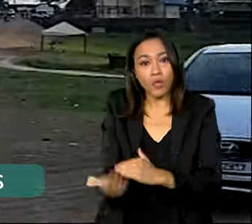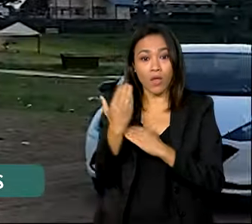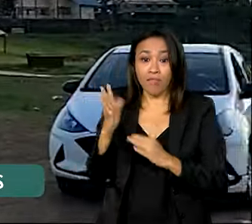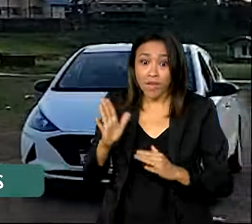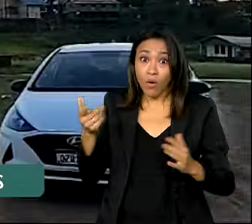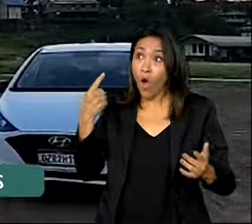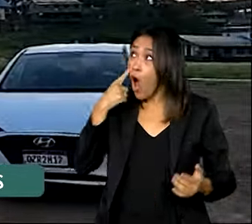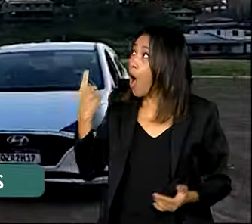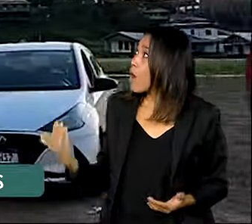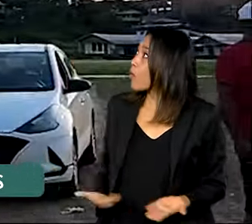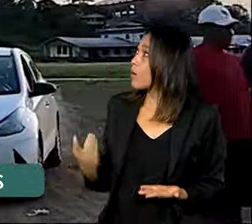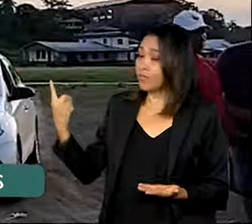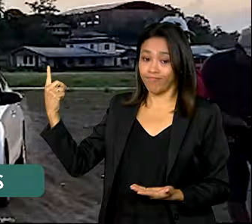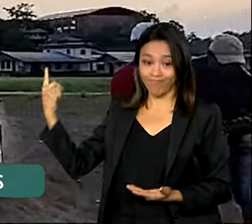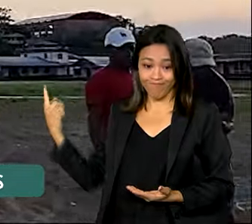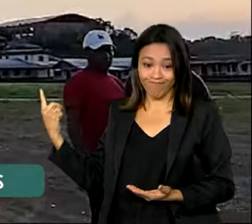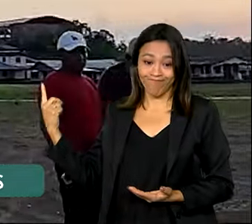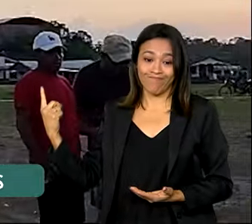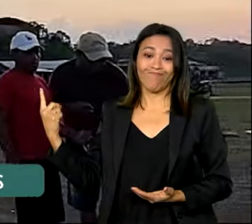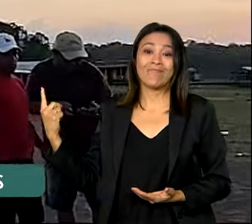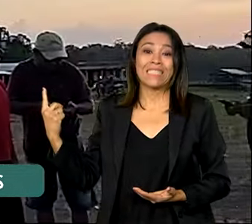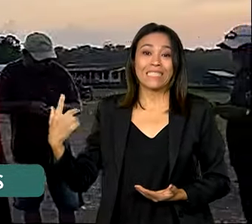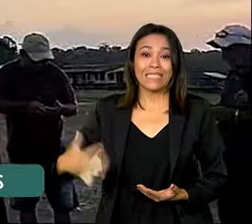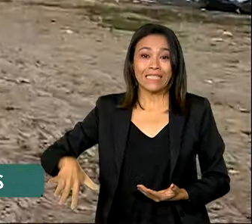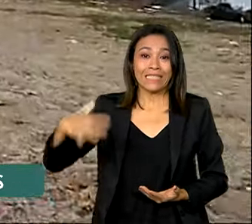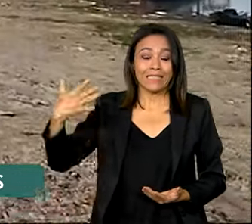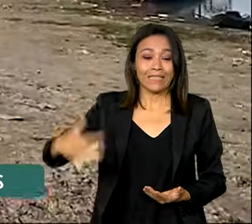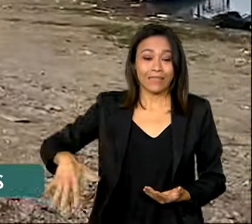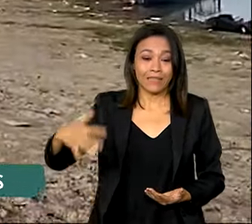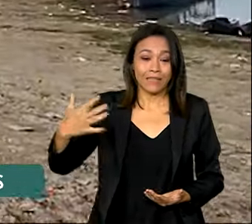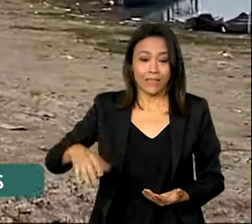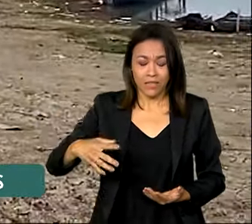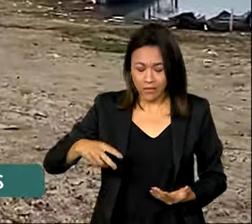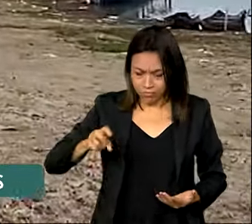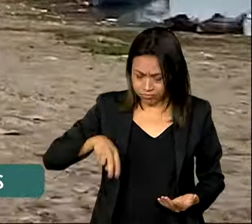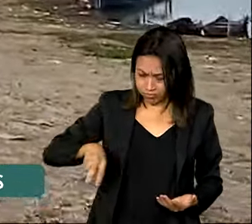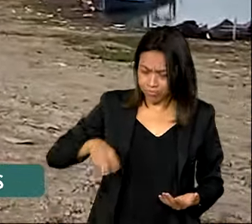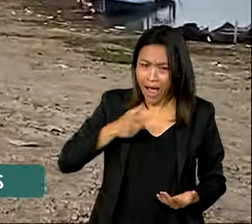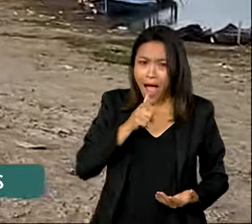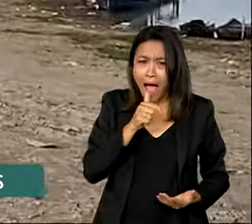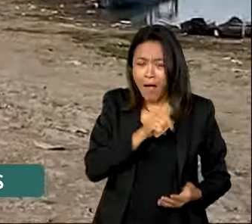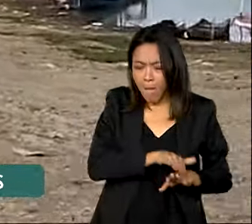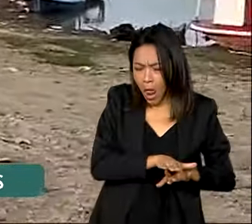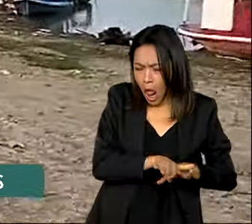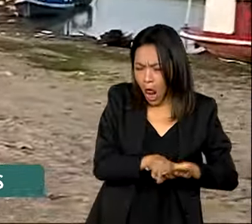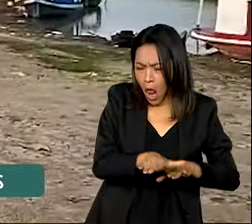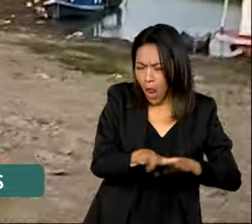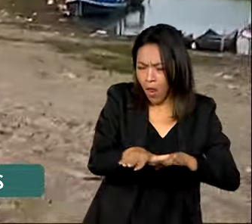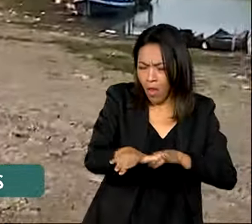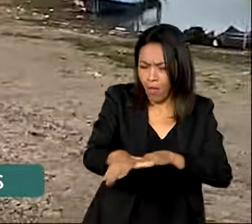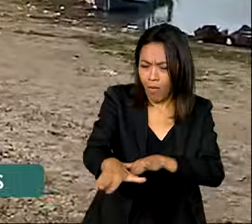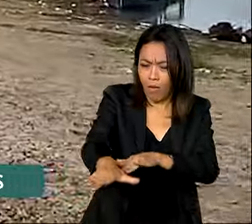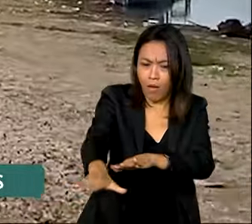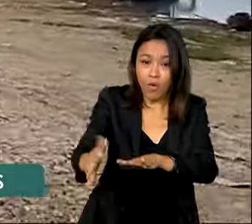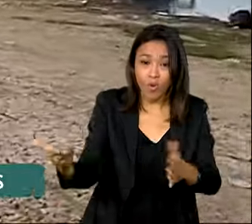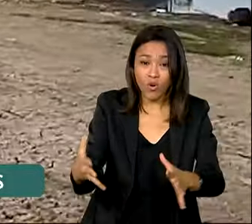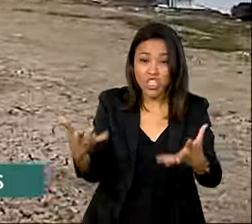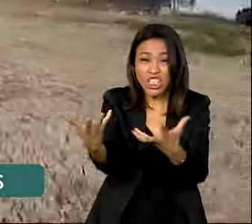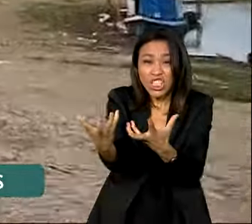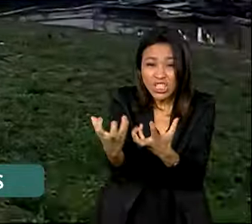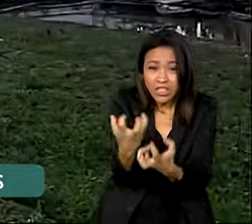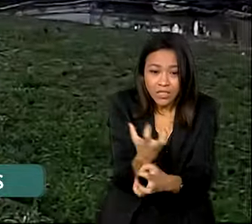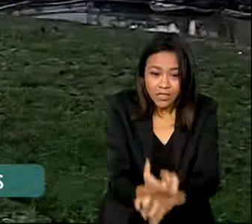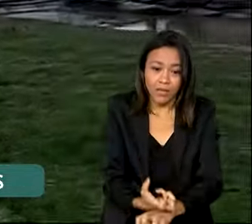Mas agora, o cenário é completamente diferente. Por onde antes corria água farta, hoje só restou terra